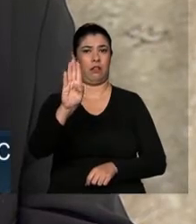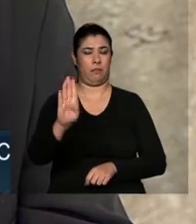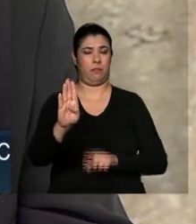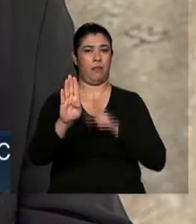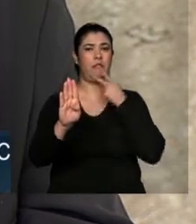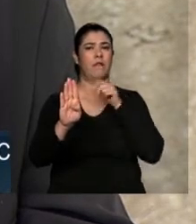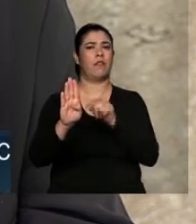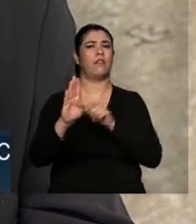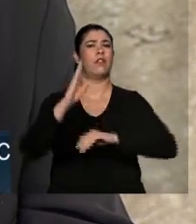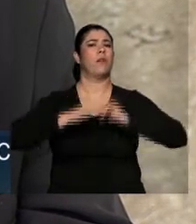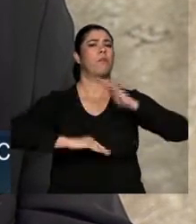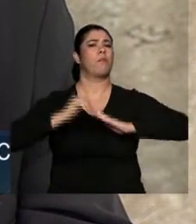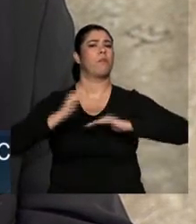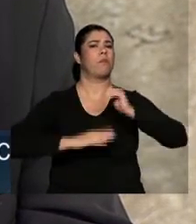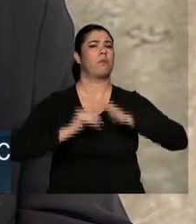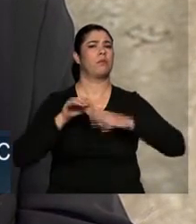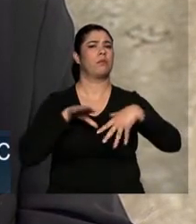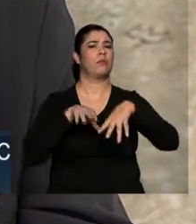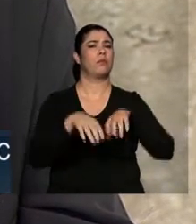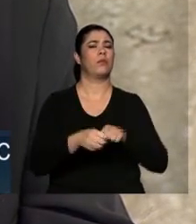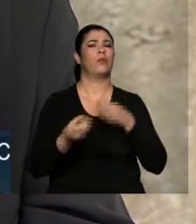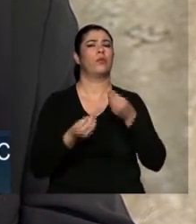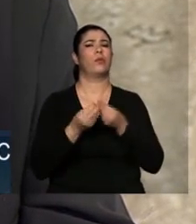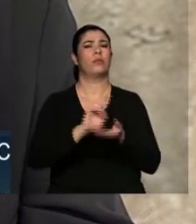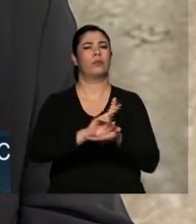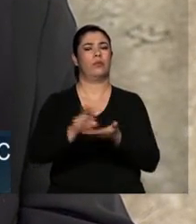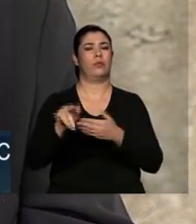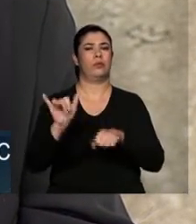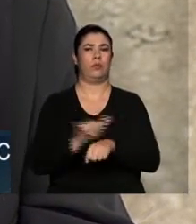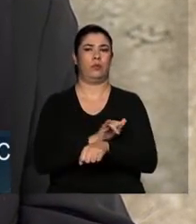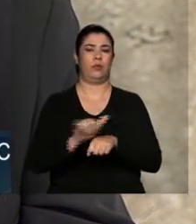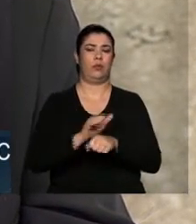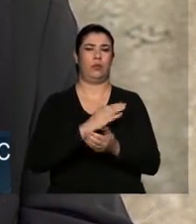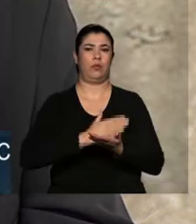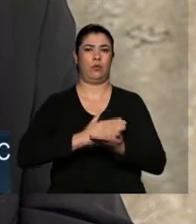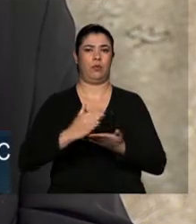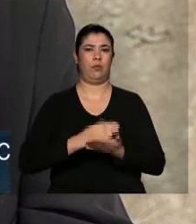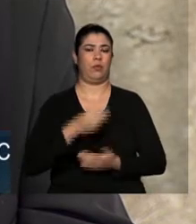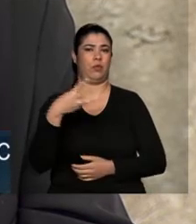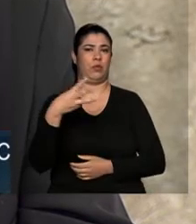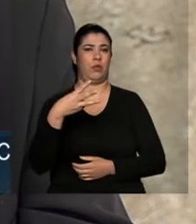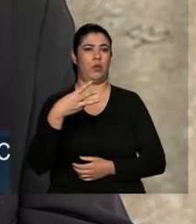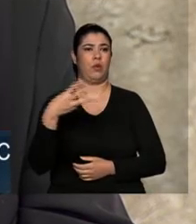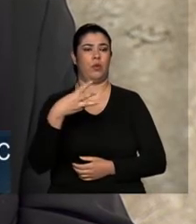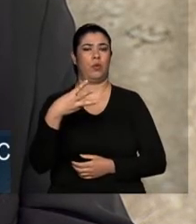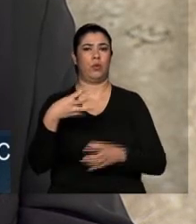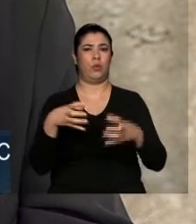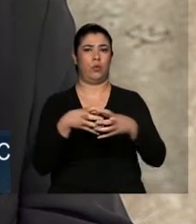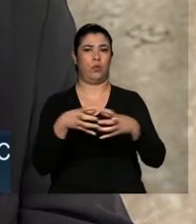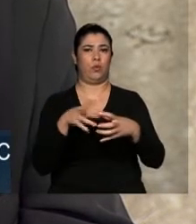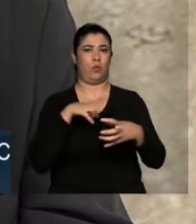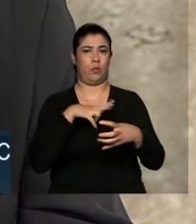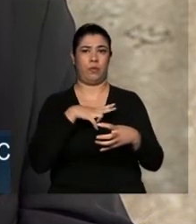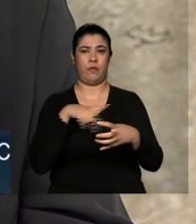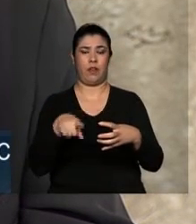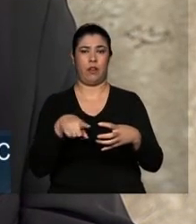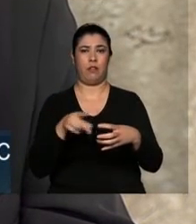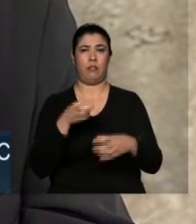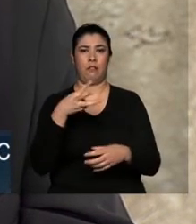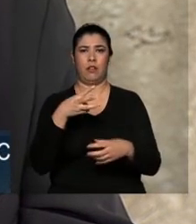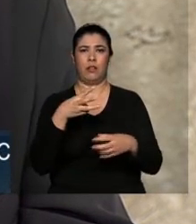se desse por várias estratégias, inclusive a partir do terceiro setor. Foi o caminho.